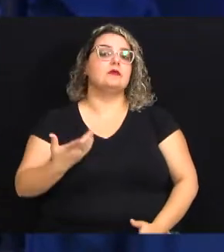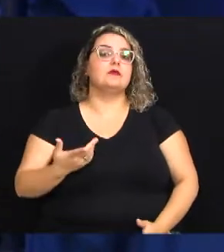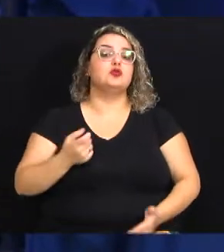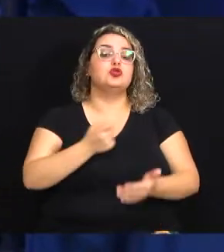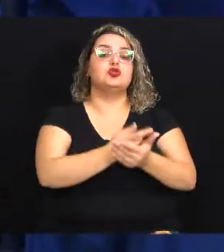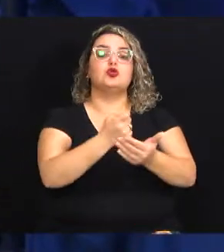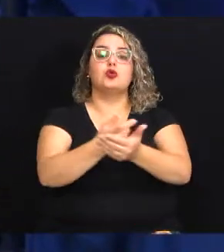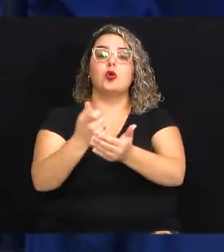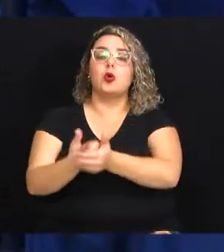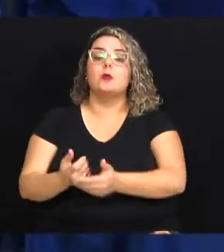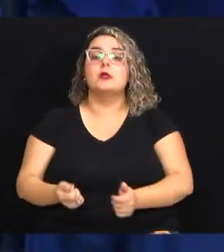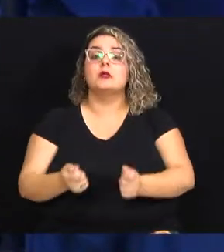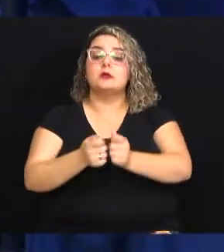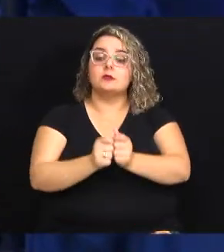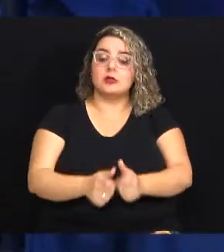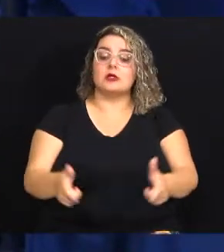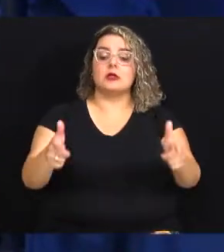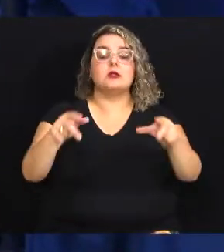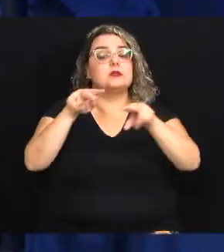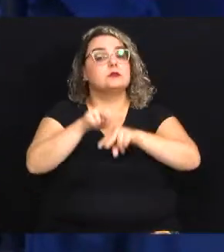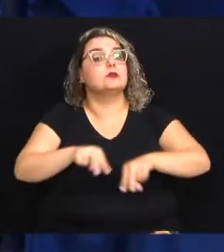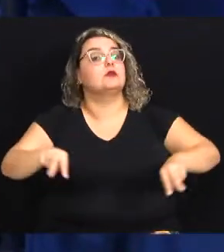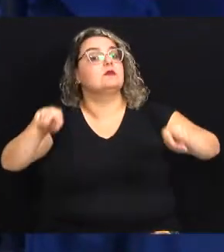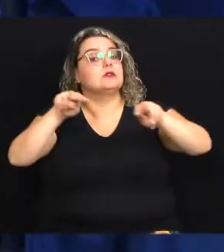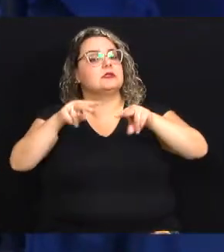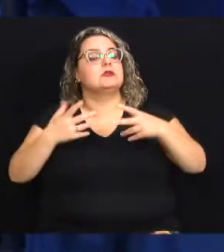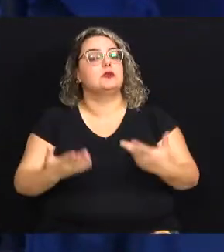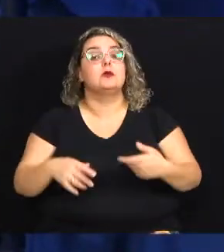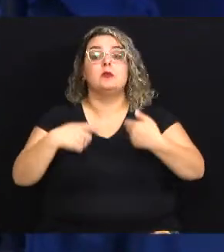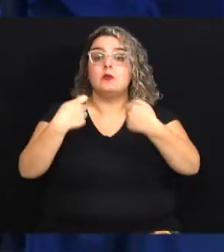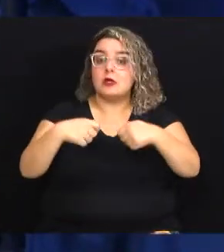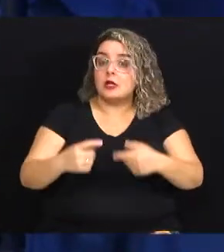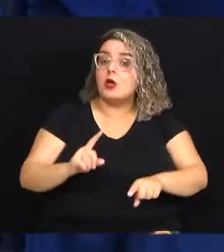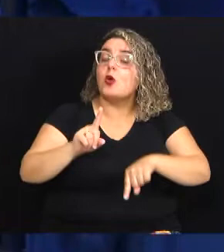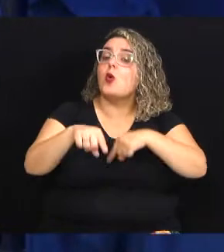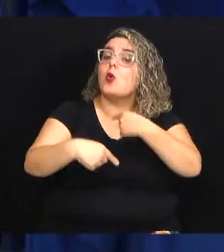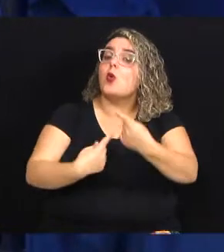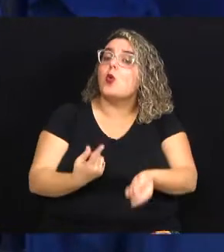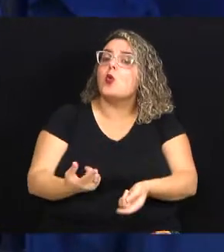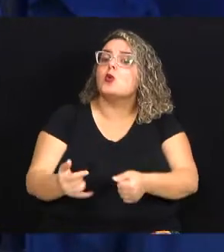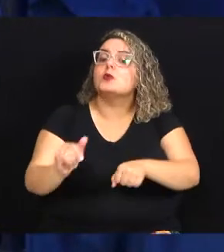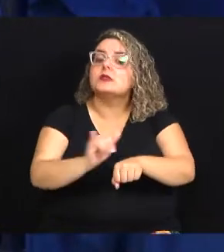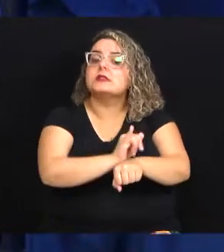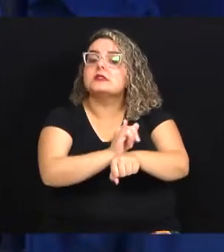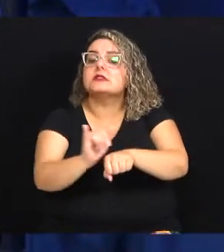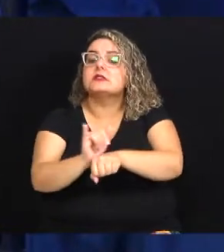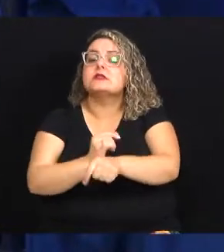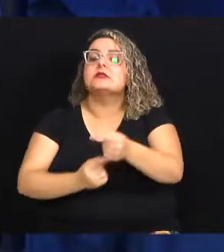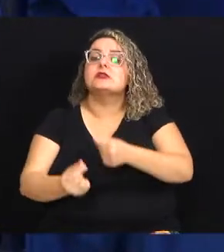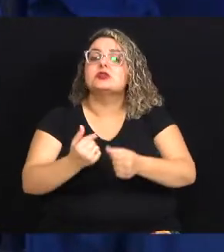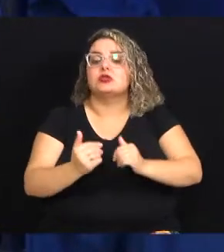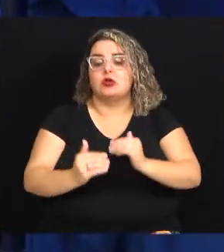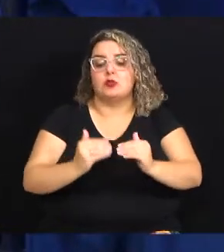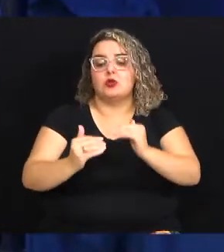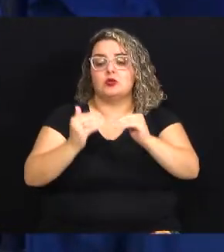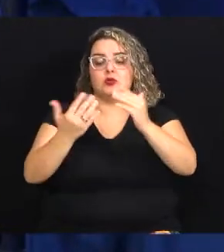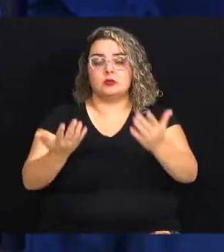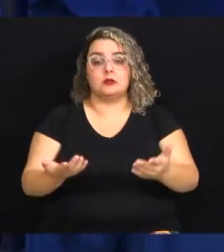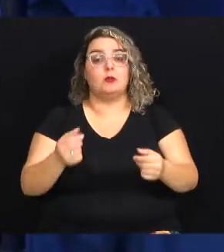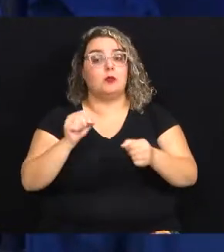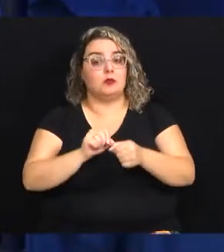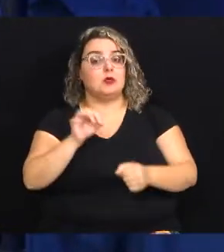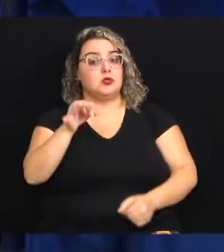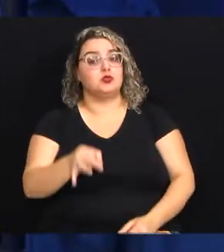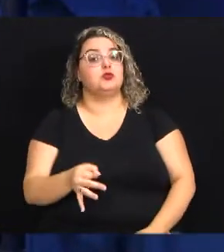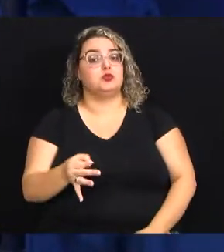crescendo uma visão de que é necessário ter outros arranjos econômico-produtivos para fazer